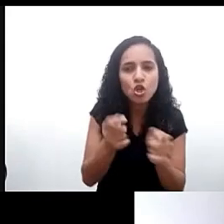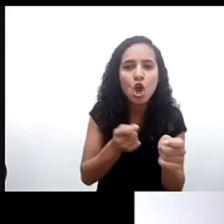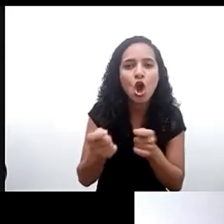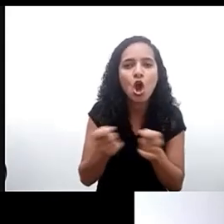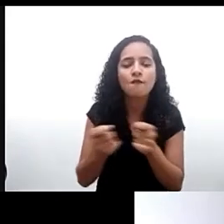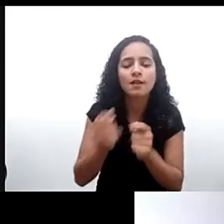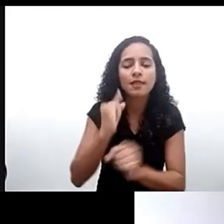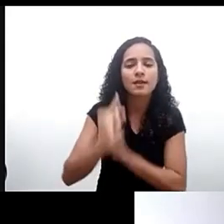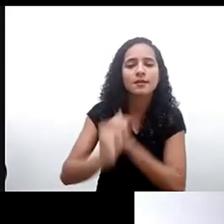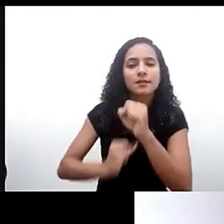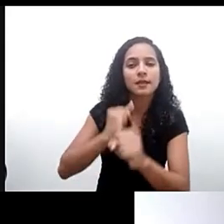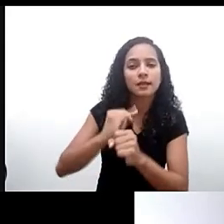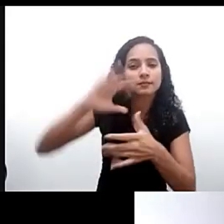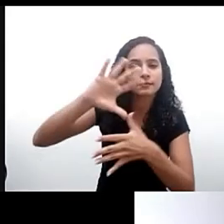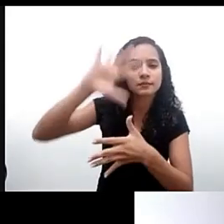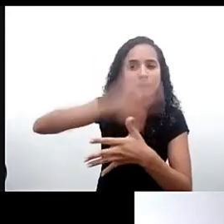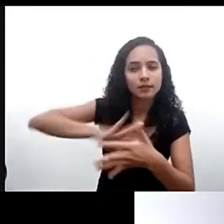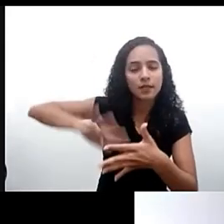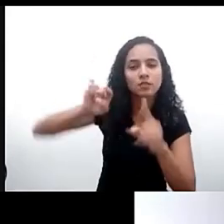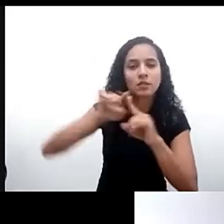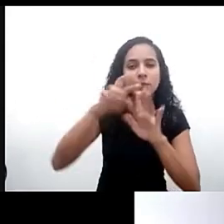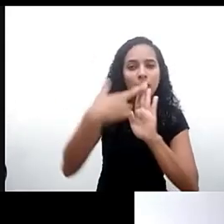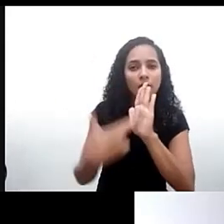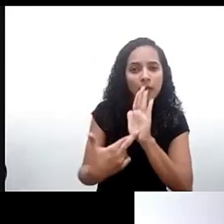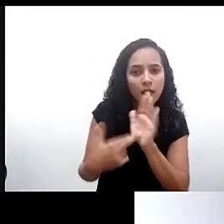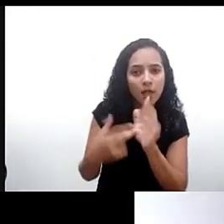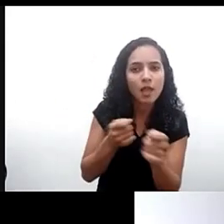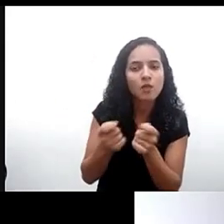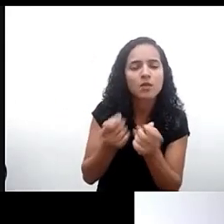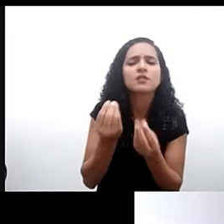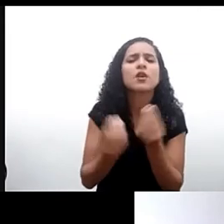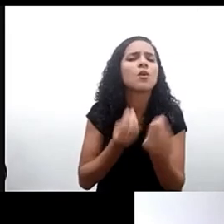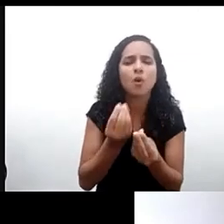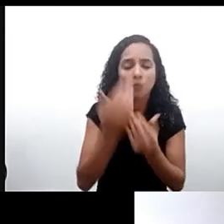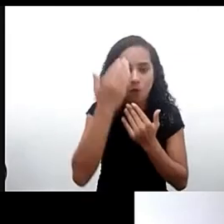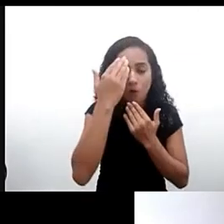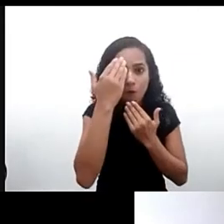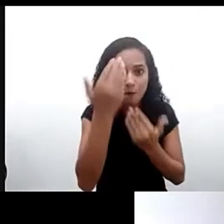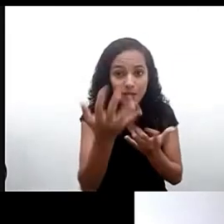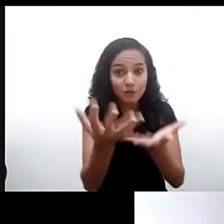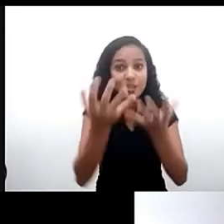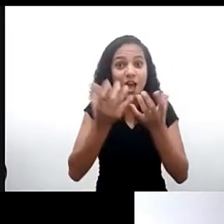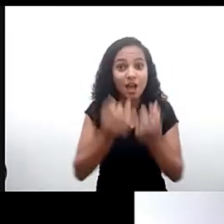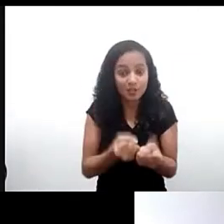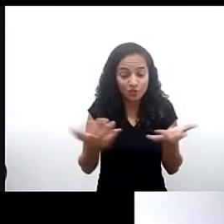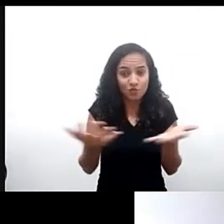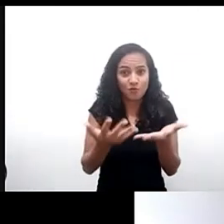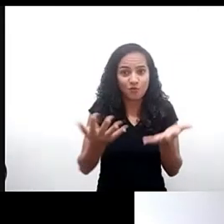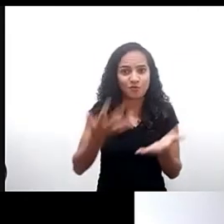internet e regulação bem-vinda Laura muito obrigado por aceitar estar conosco nessa tarde